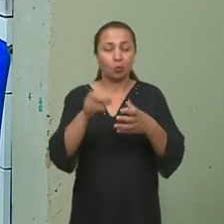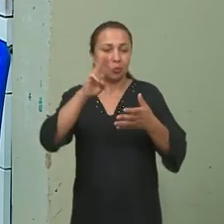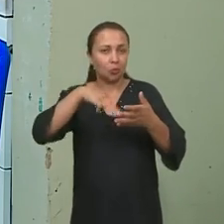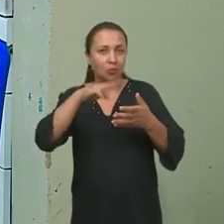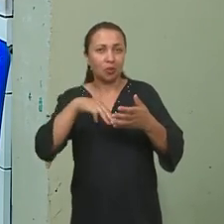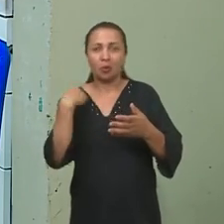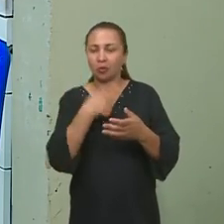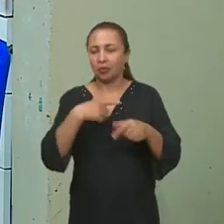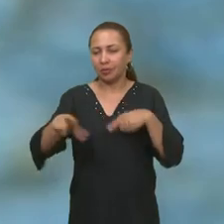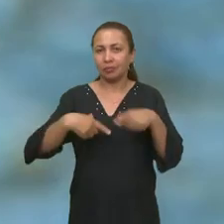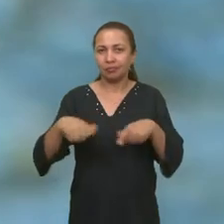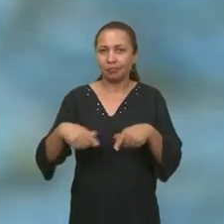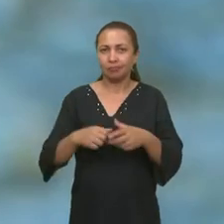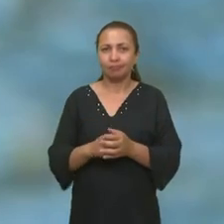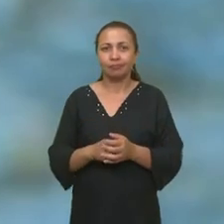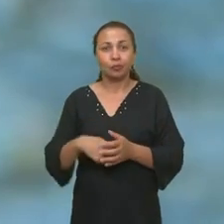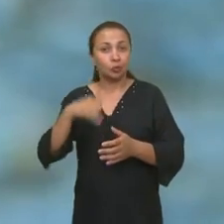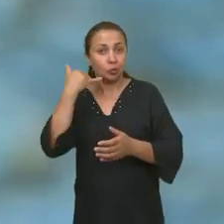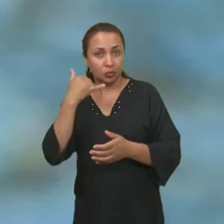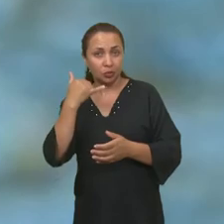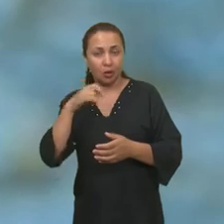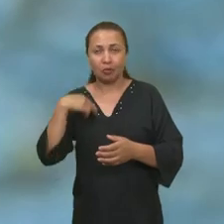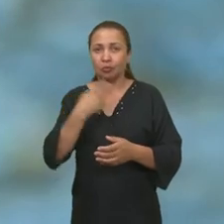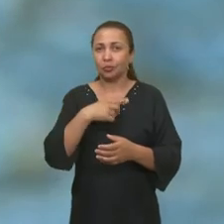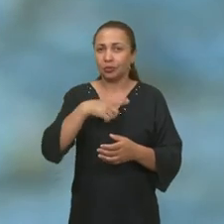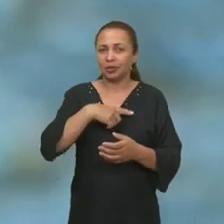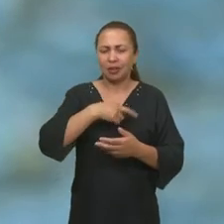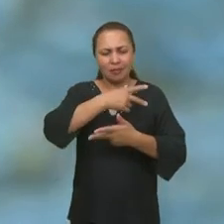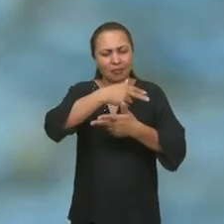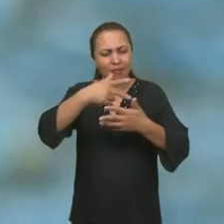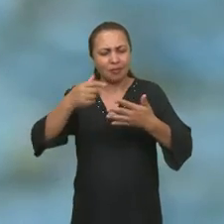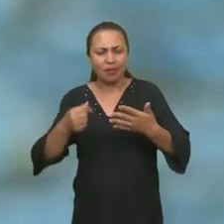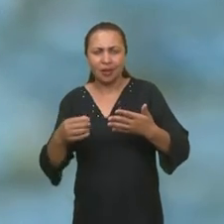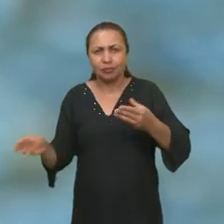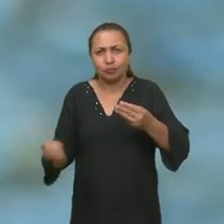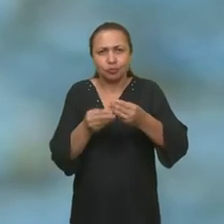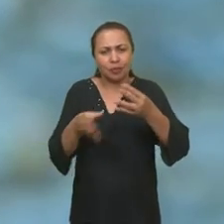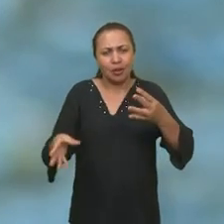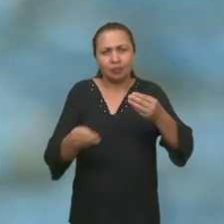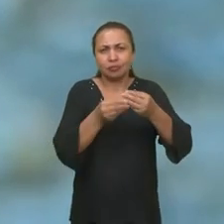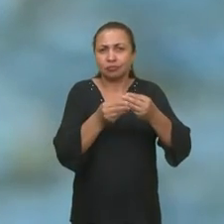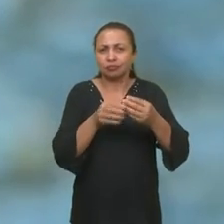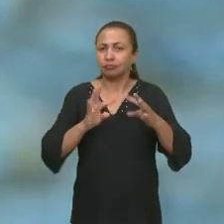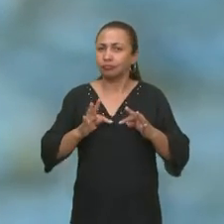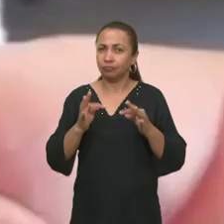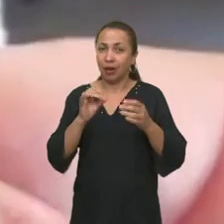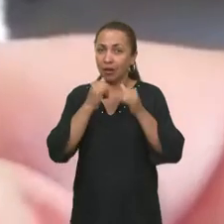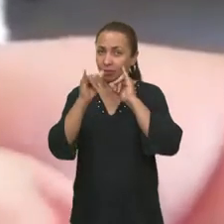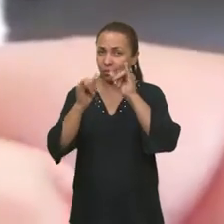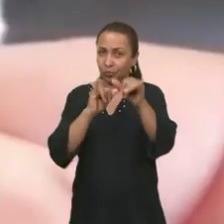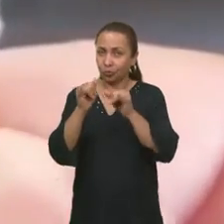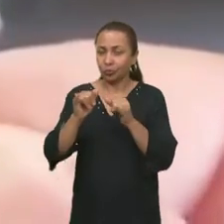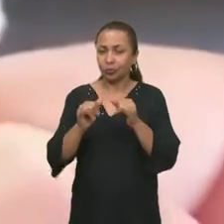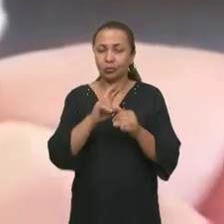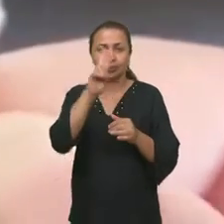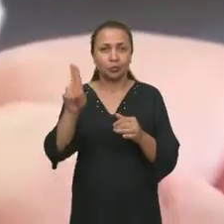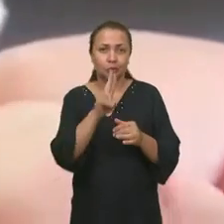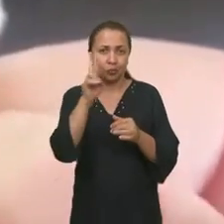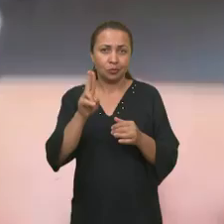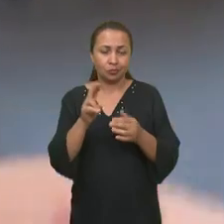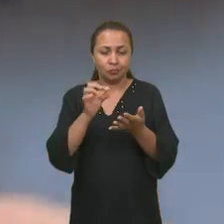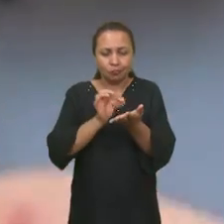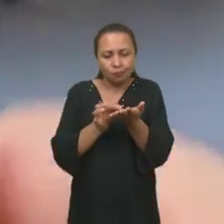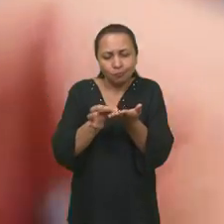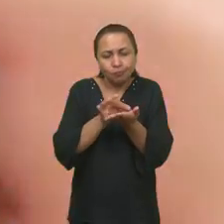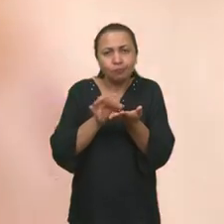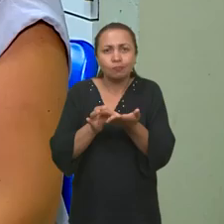grupo de materiais que a gente trabalha. Nos smartphones, a gente tem vários componentes eletrônicos com uso de